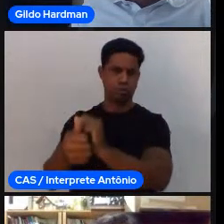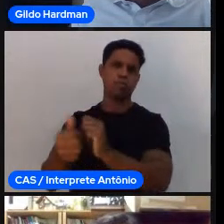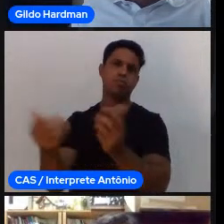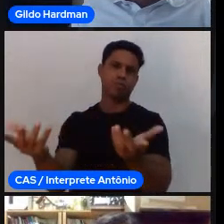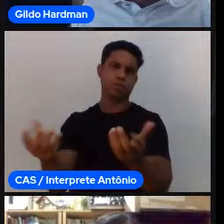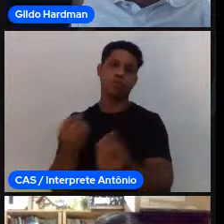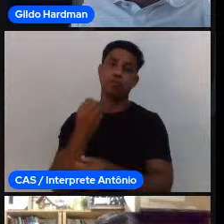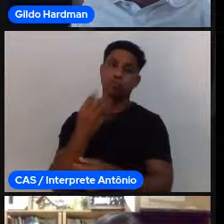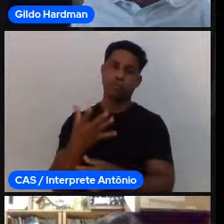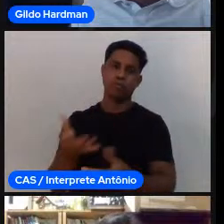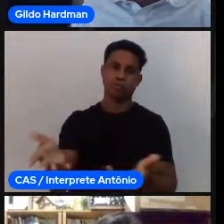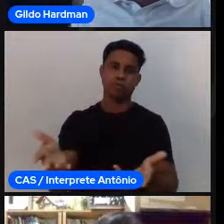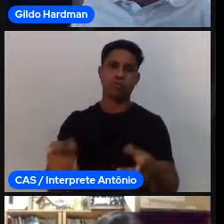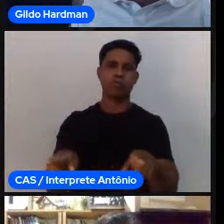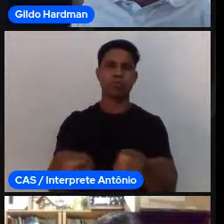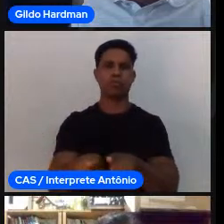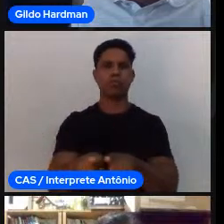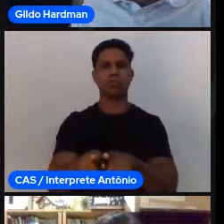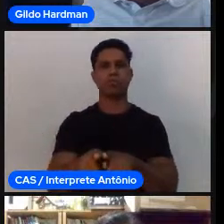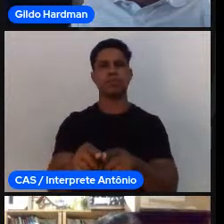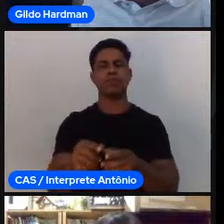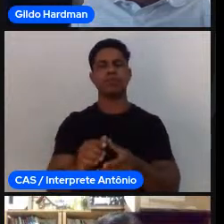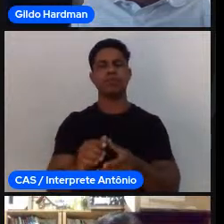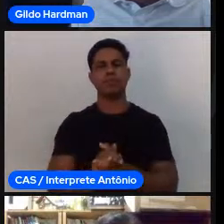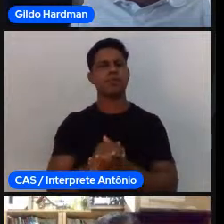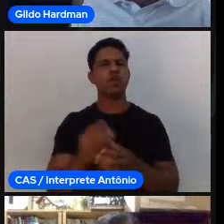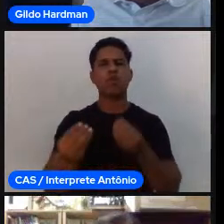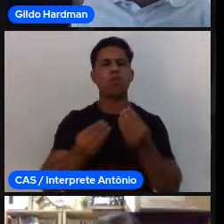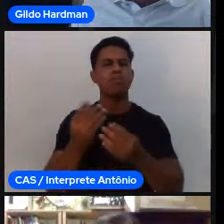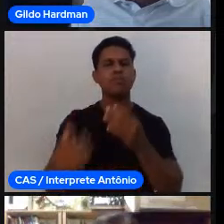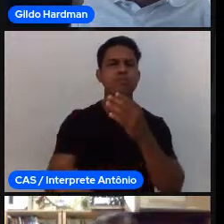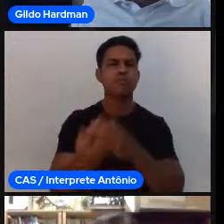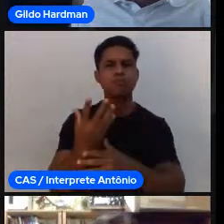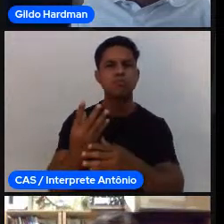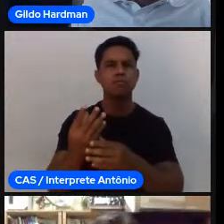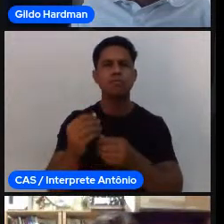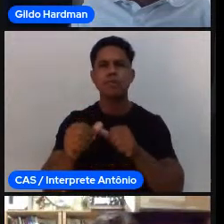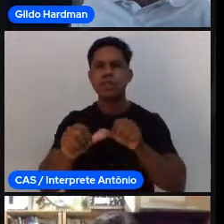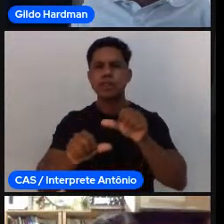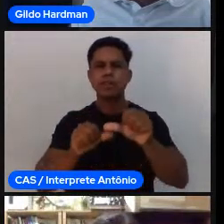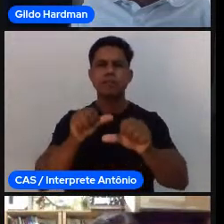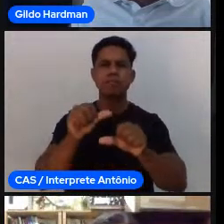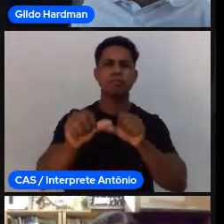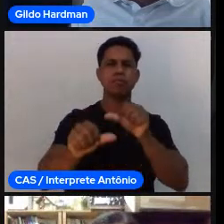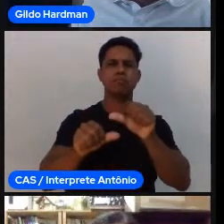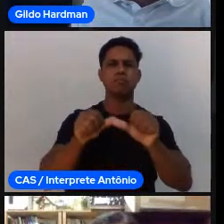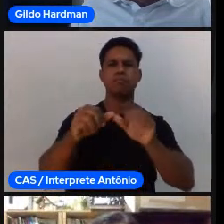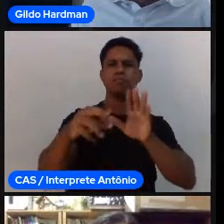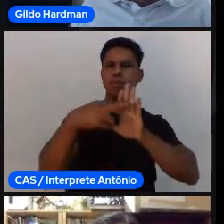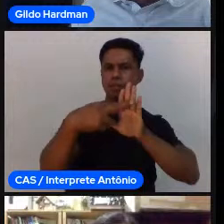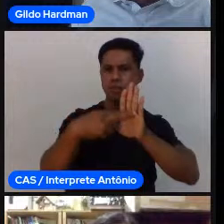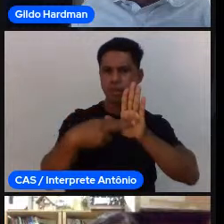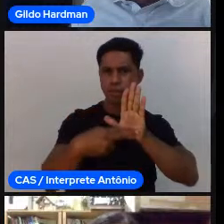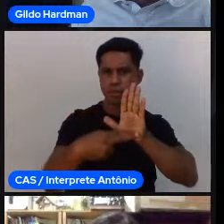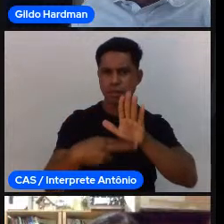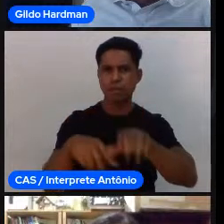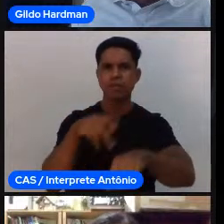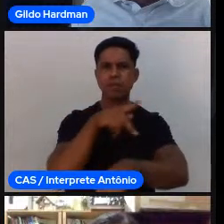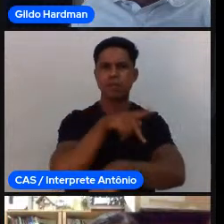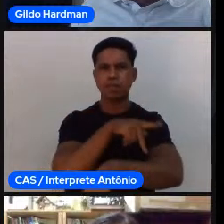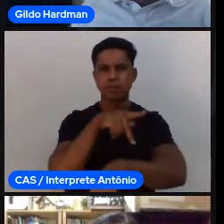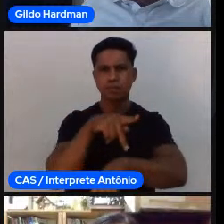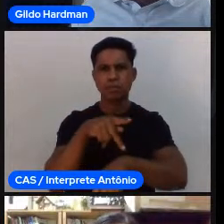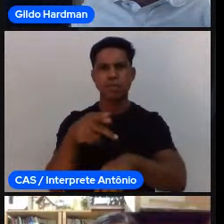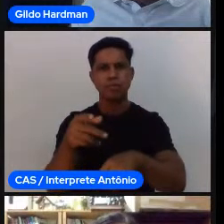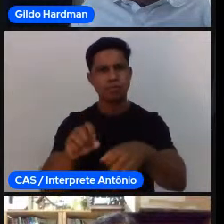delas a gente pode então ir construindo mudanças a partir das regras da modalidade formal diminuindo aumentando o espaço o número de